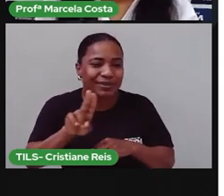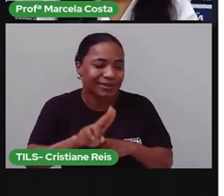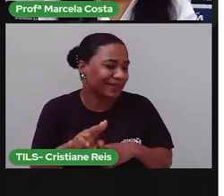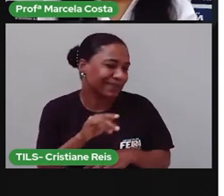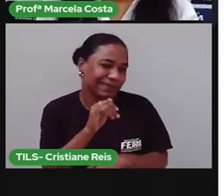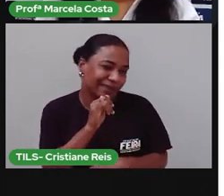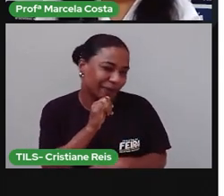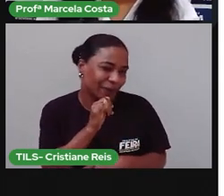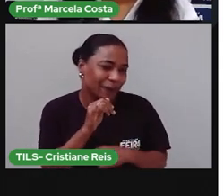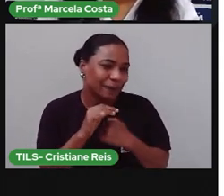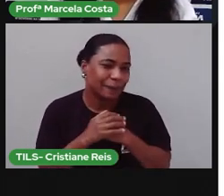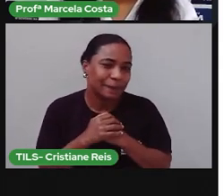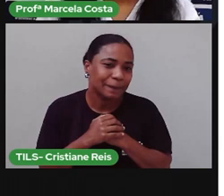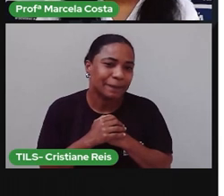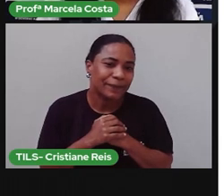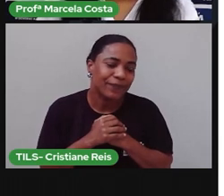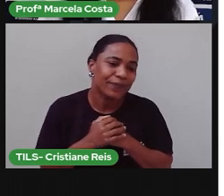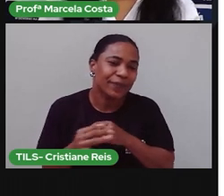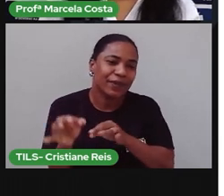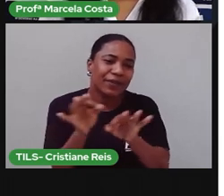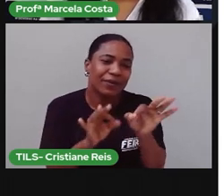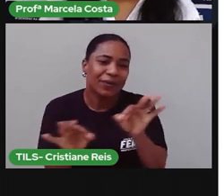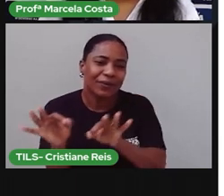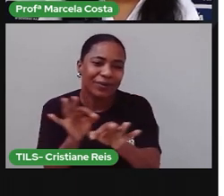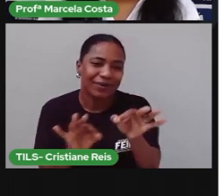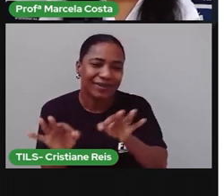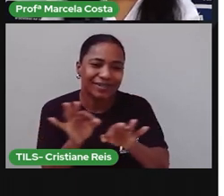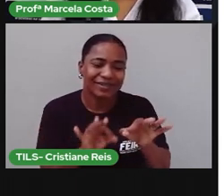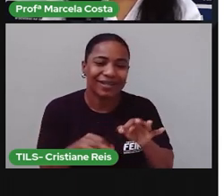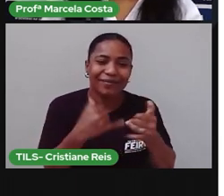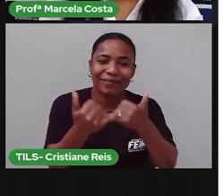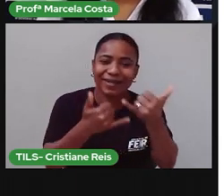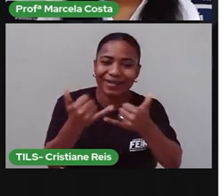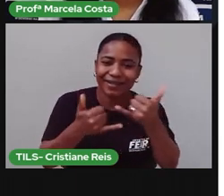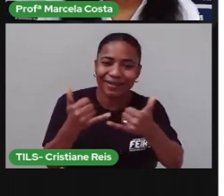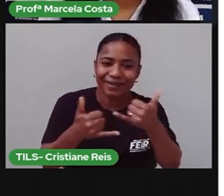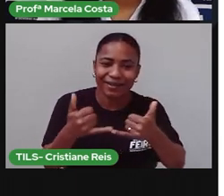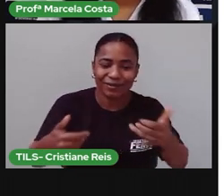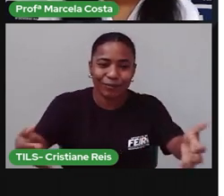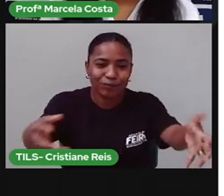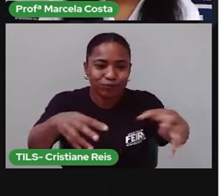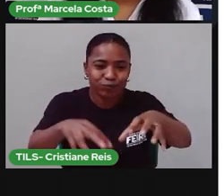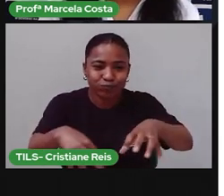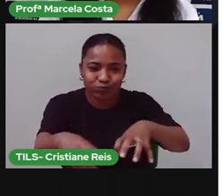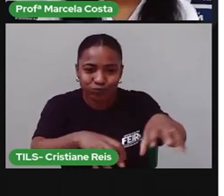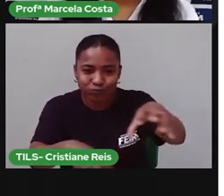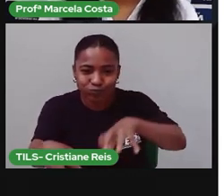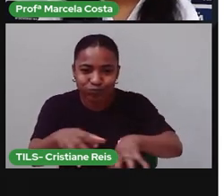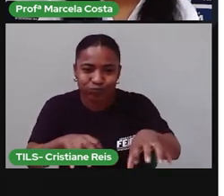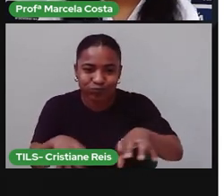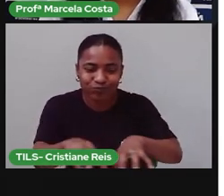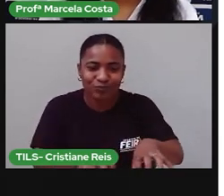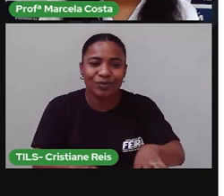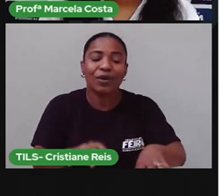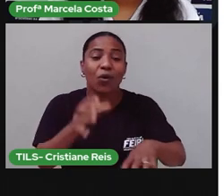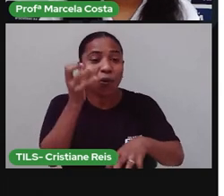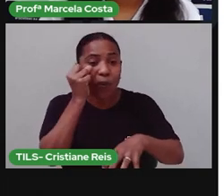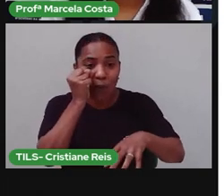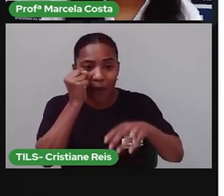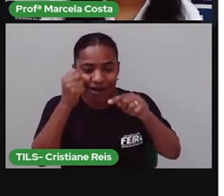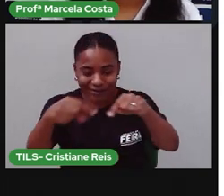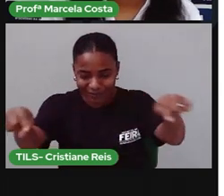organizar aí os seus rinquedos, organizar o seu quarto, né? Não deixar com